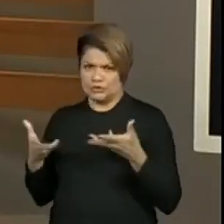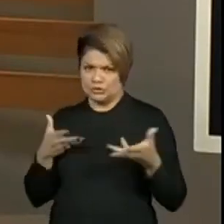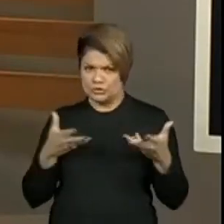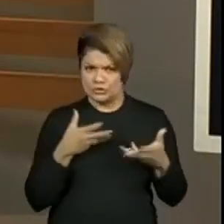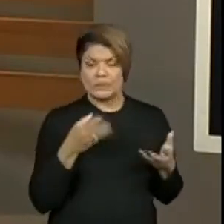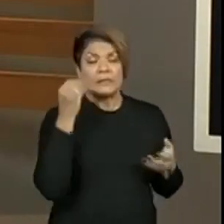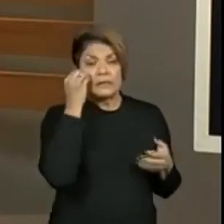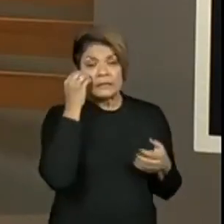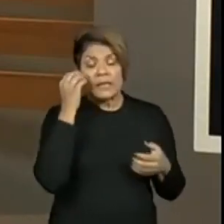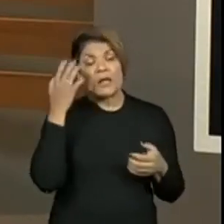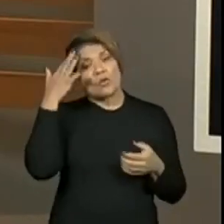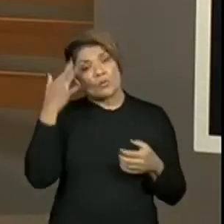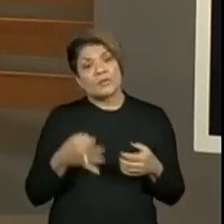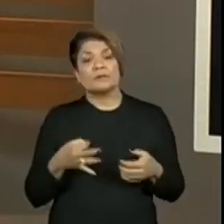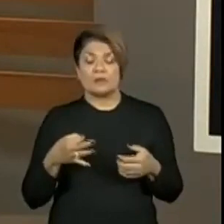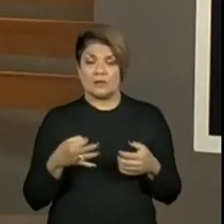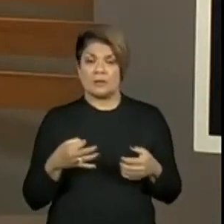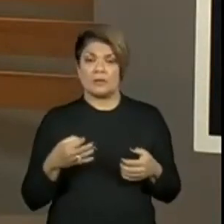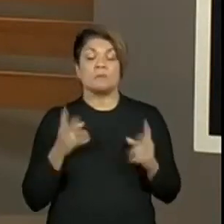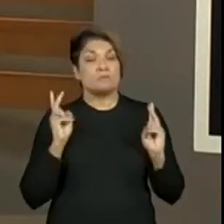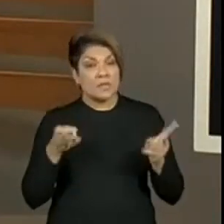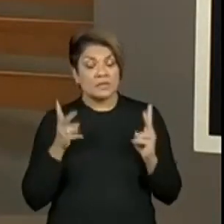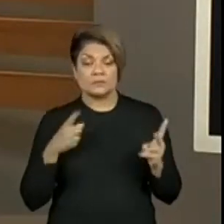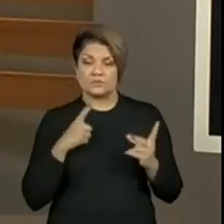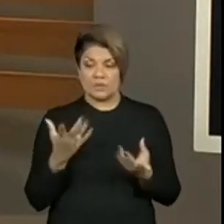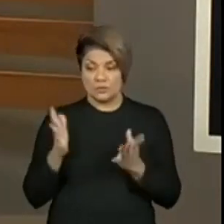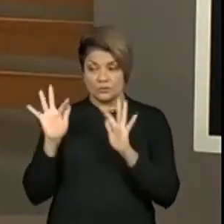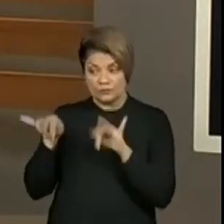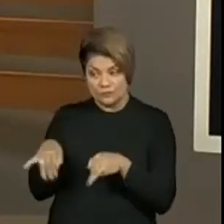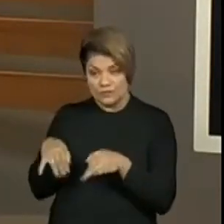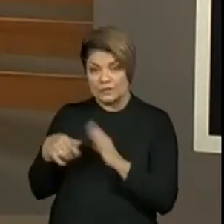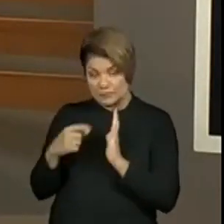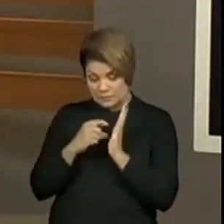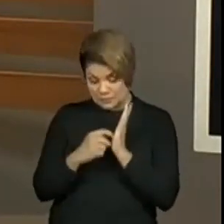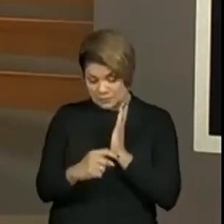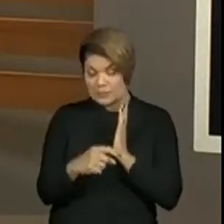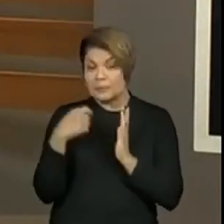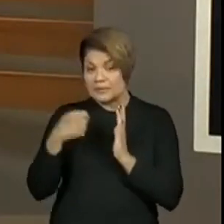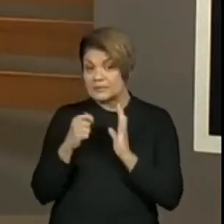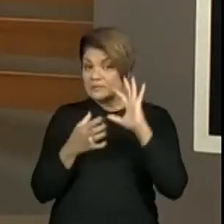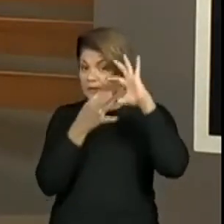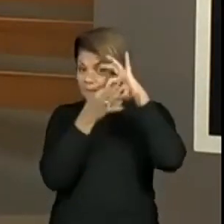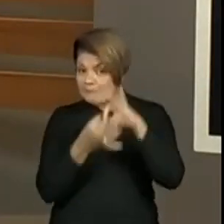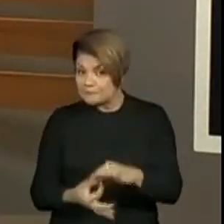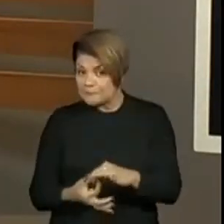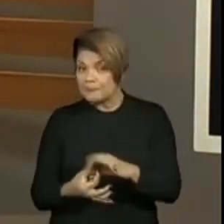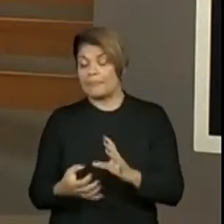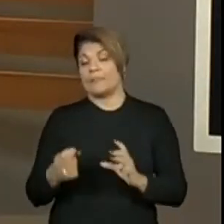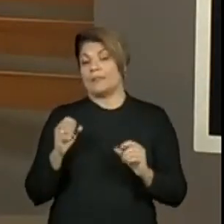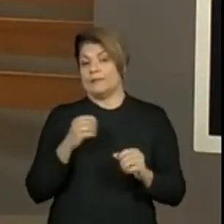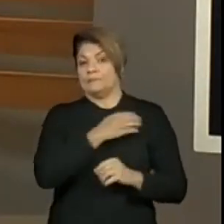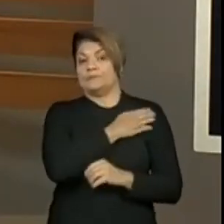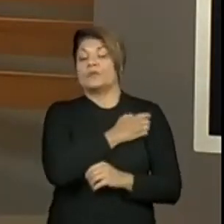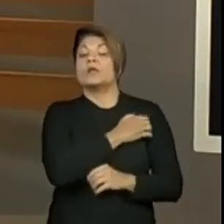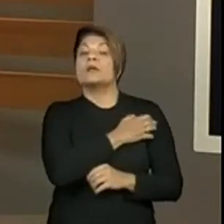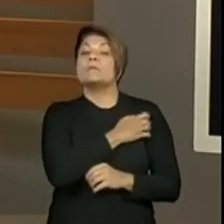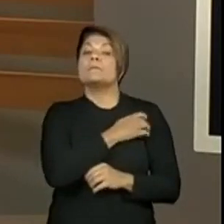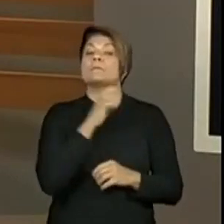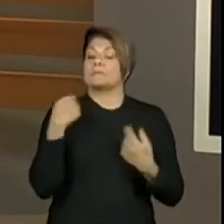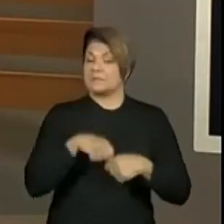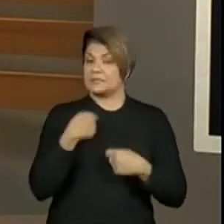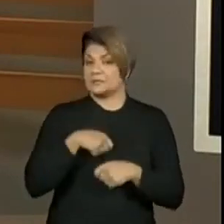mesmo produzir um final, ele precisa ter um sentido. Ele pode ter a ideia que você quiser, mas ele precisa